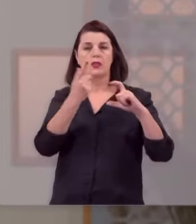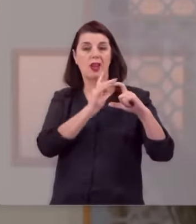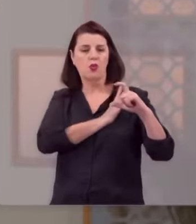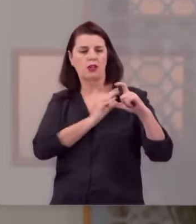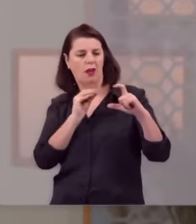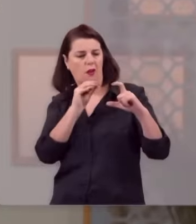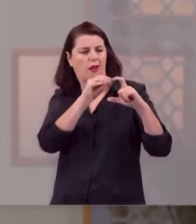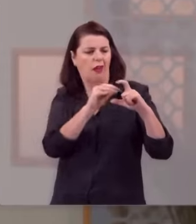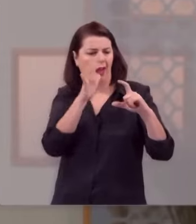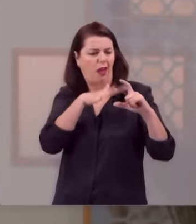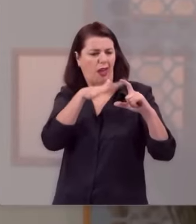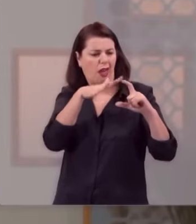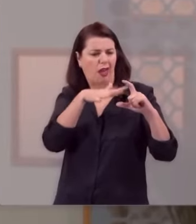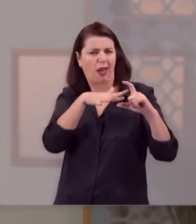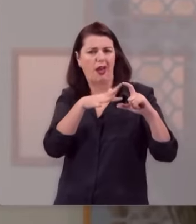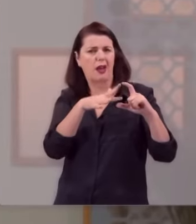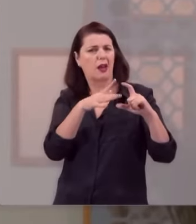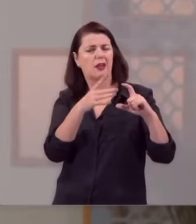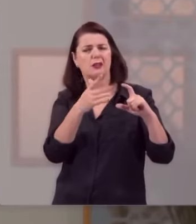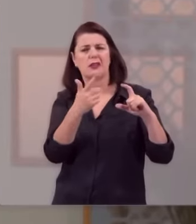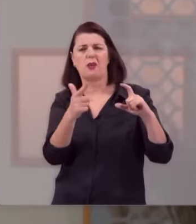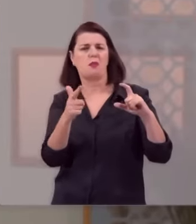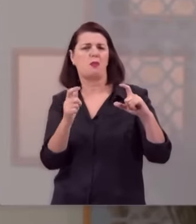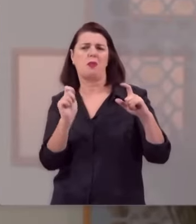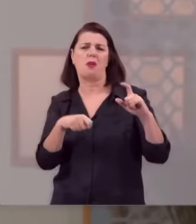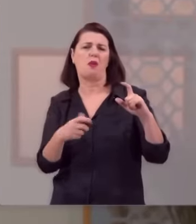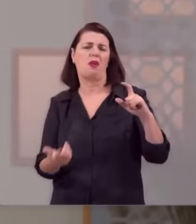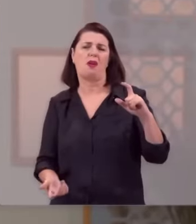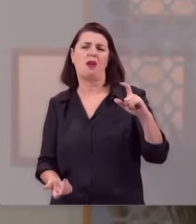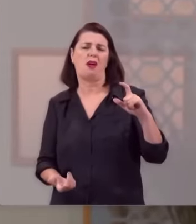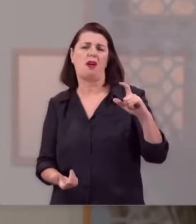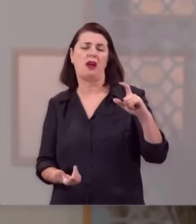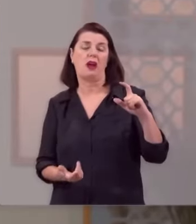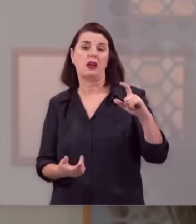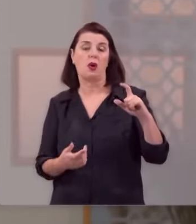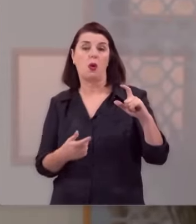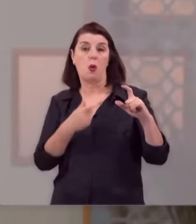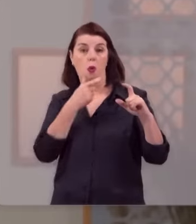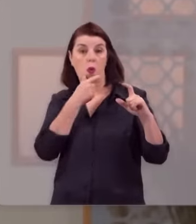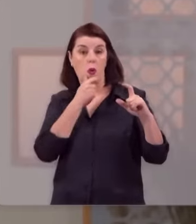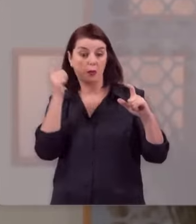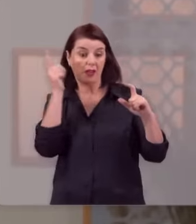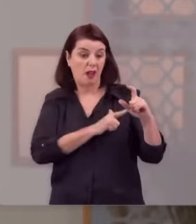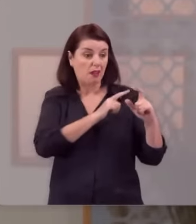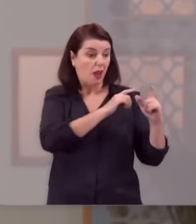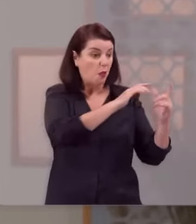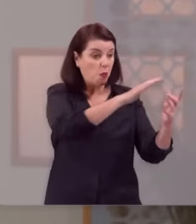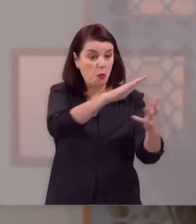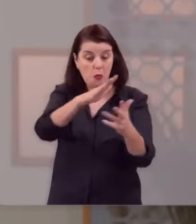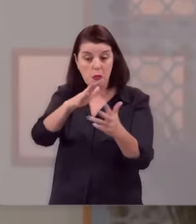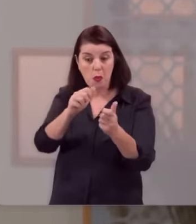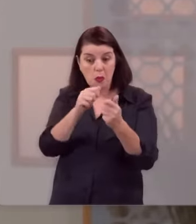homem não constitui na quantidade de bens que ele possui. E Jesus alertou, o que adianta o homem ganhar o mundo inteiro e perder sua alma?